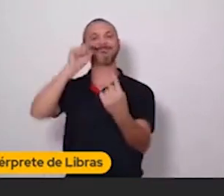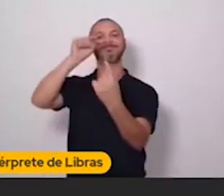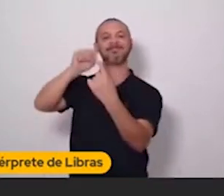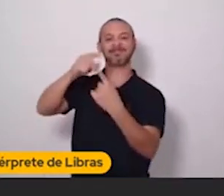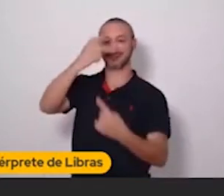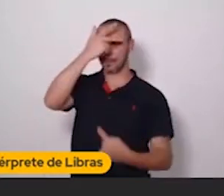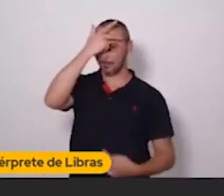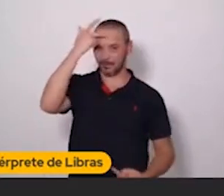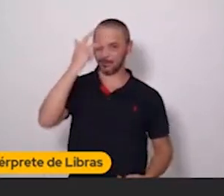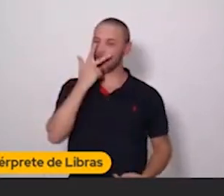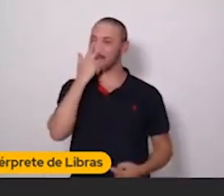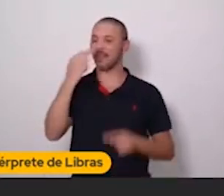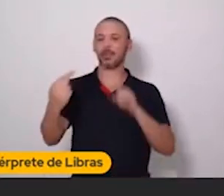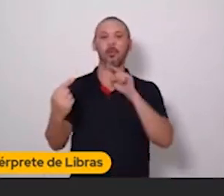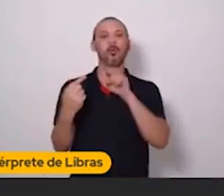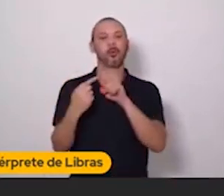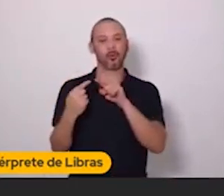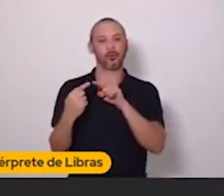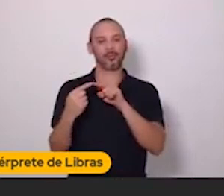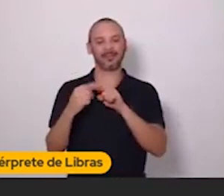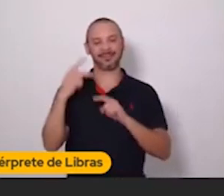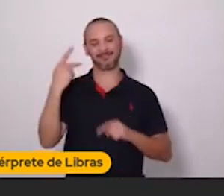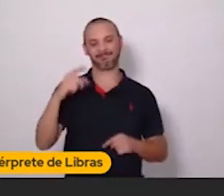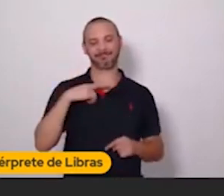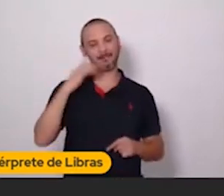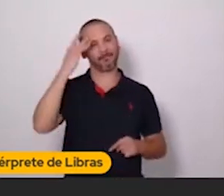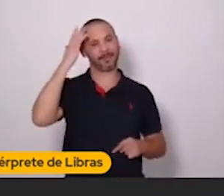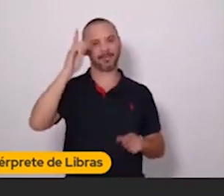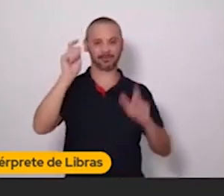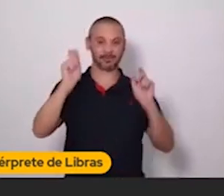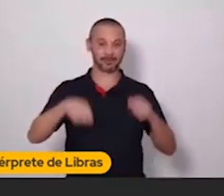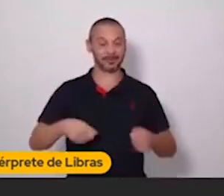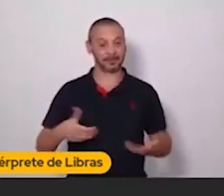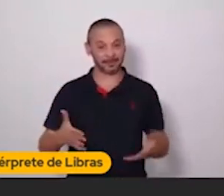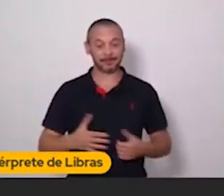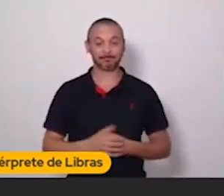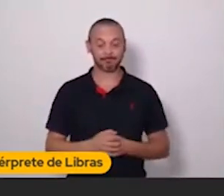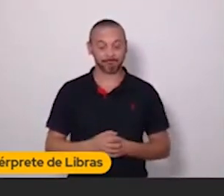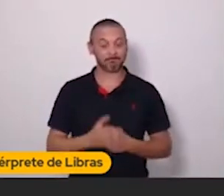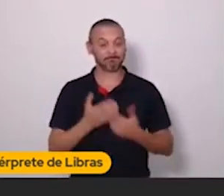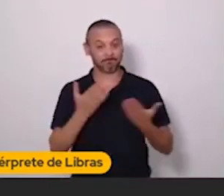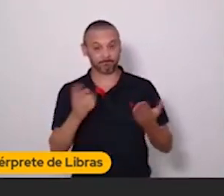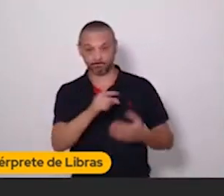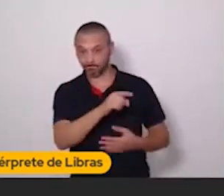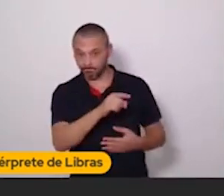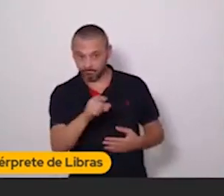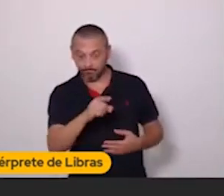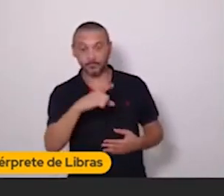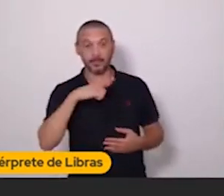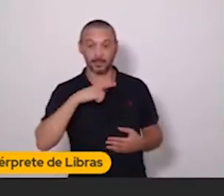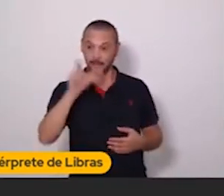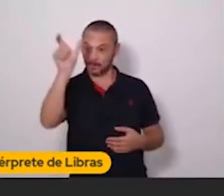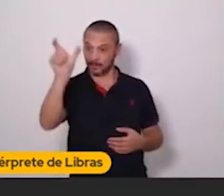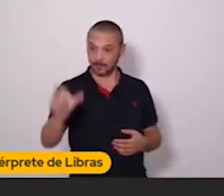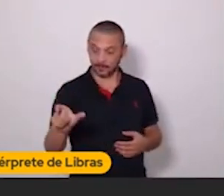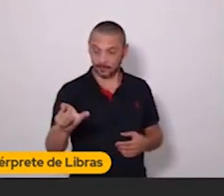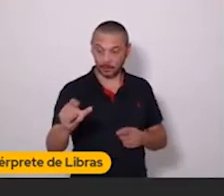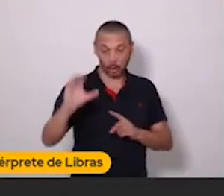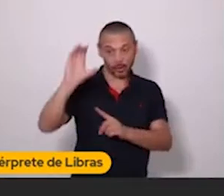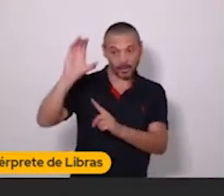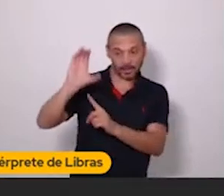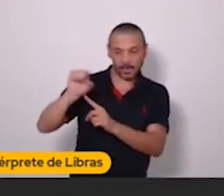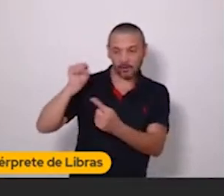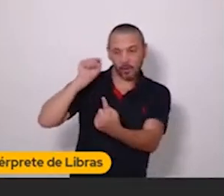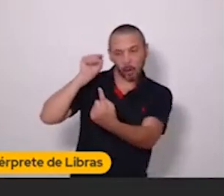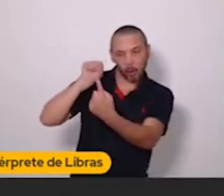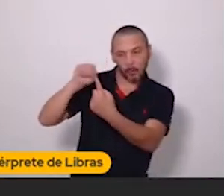parecidas com essa persona. Com mais facilidade. Então, quando você tem uma persona para a sua marca. De você saber